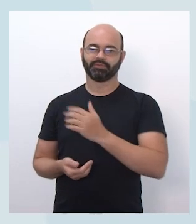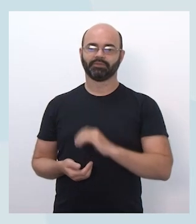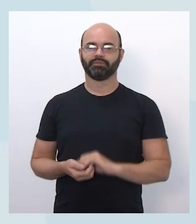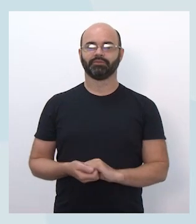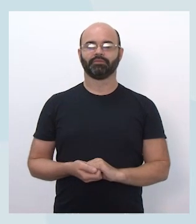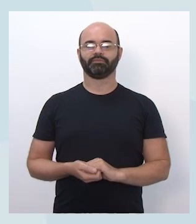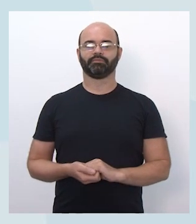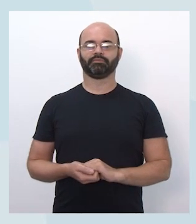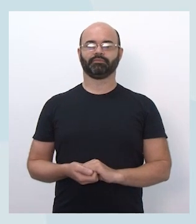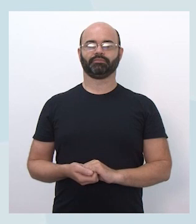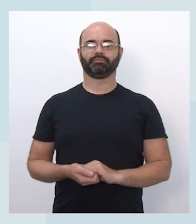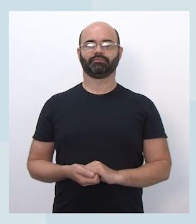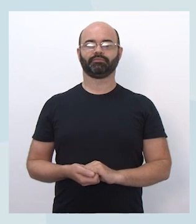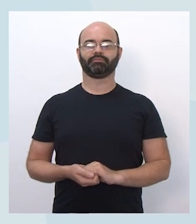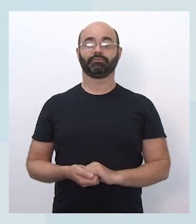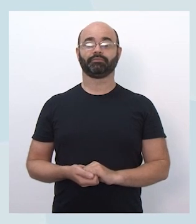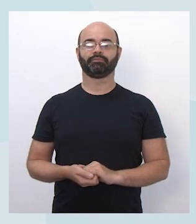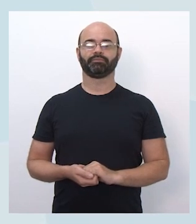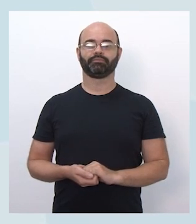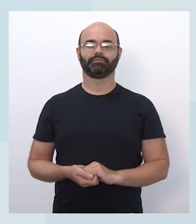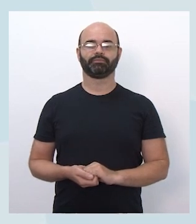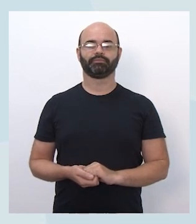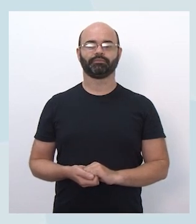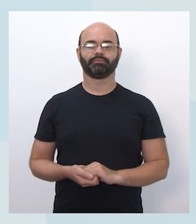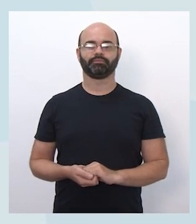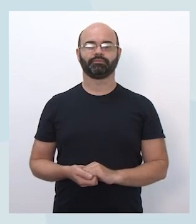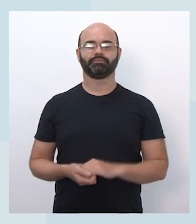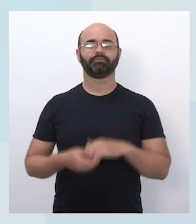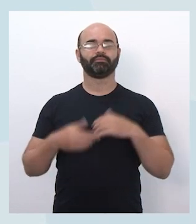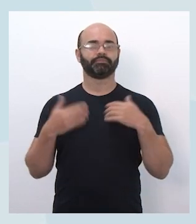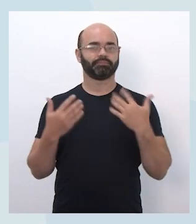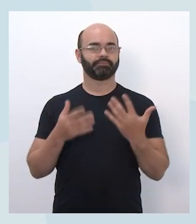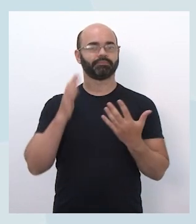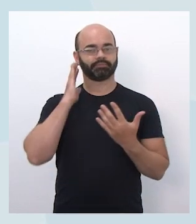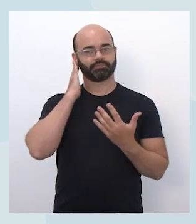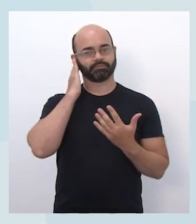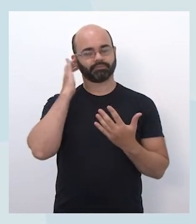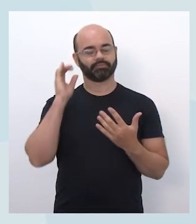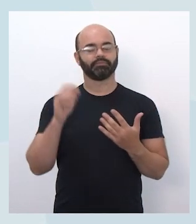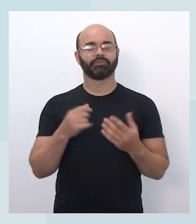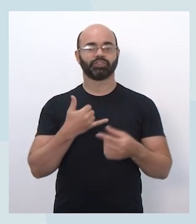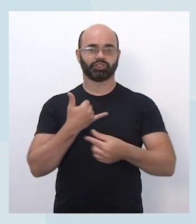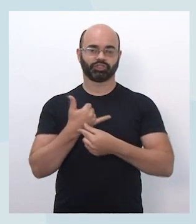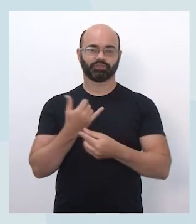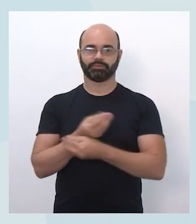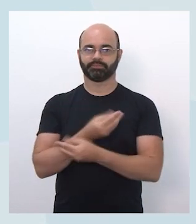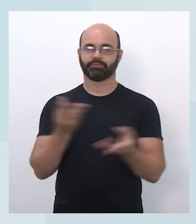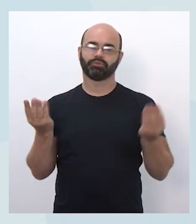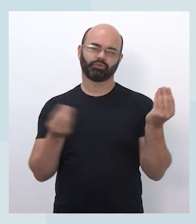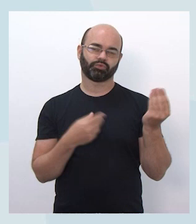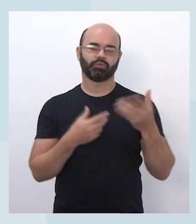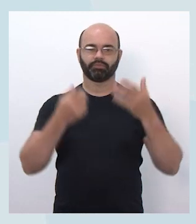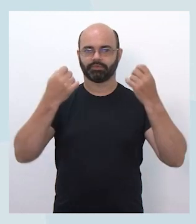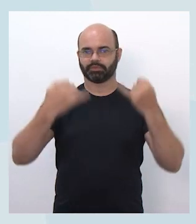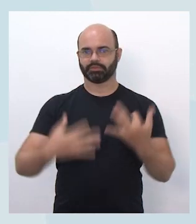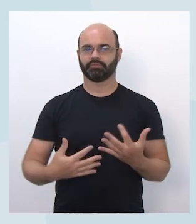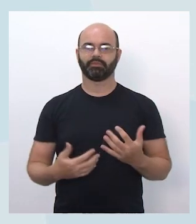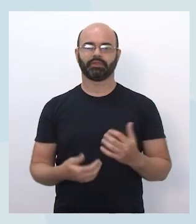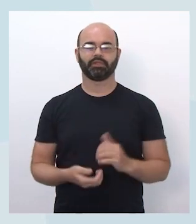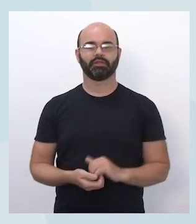Boa, Dani. Então, tendo isso em vista, vou contar um pouquinho como que vai ser a distribuição dos chips para os alunos.